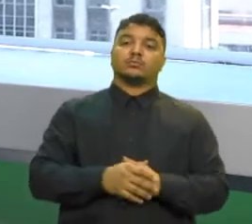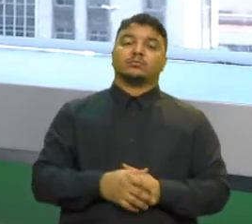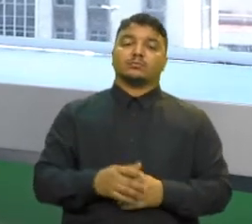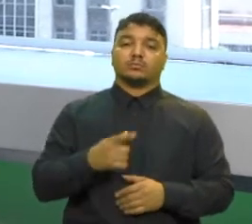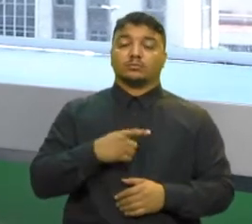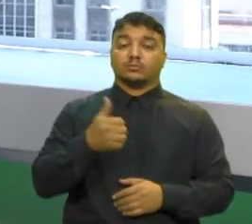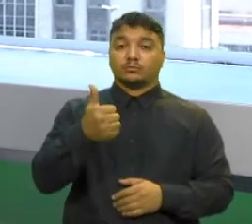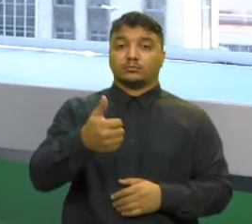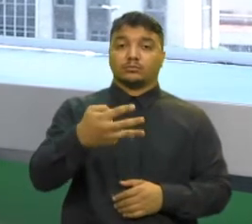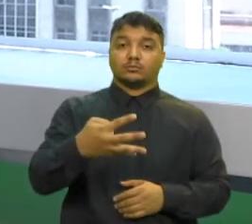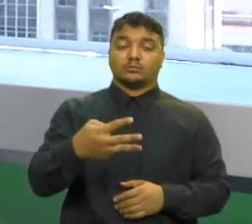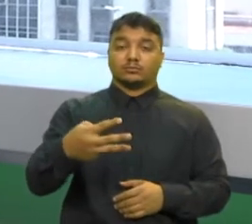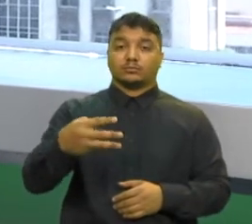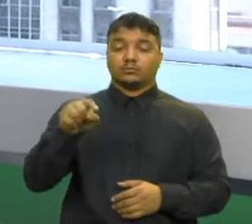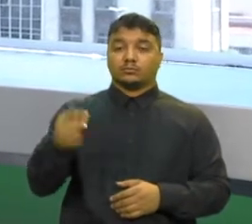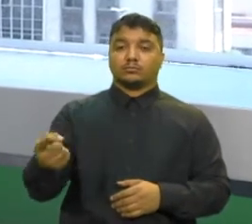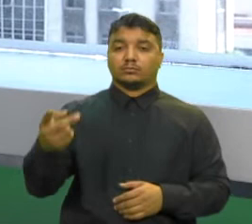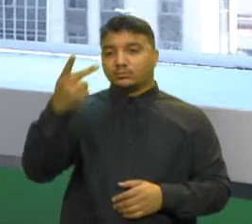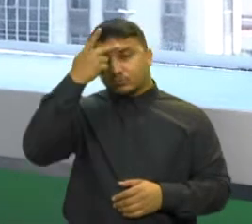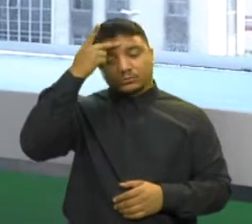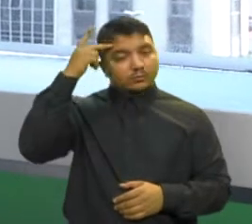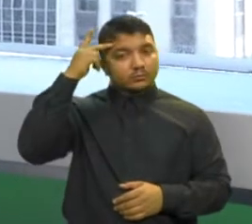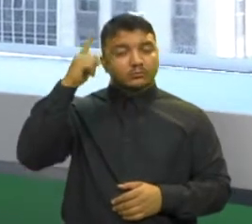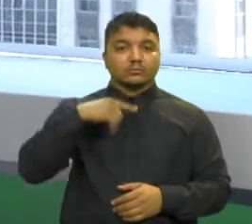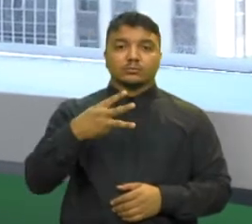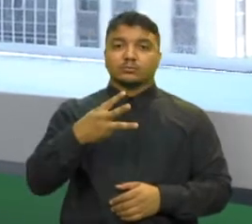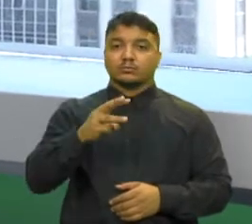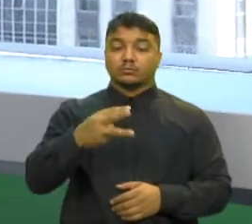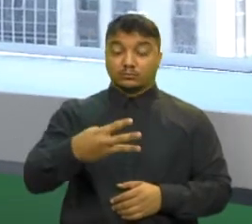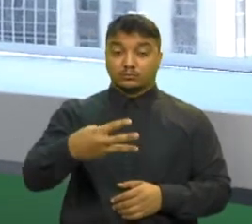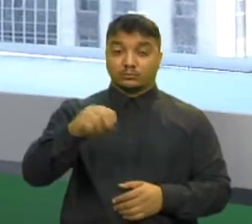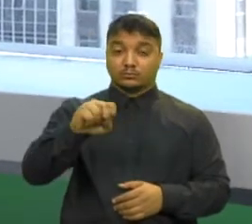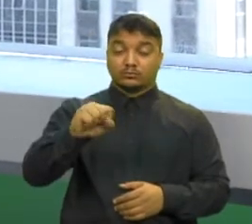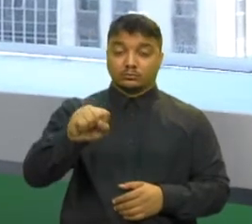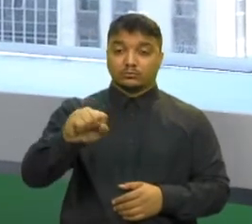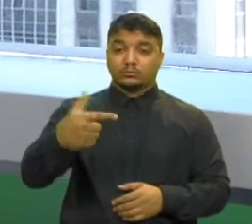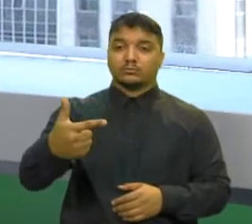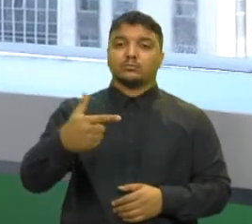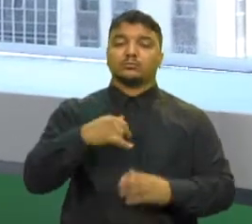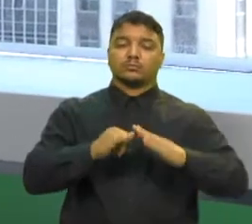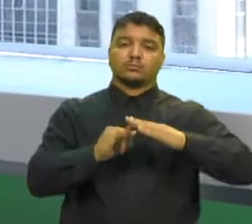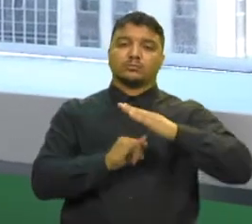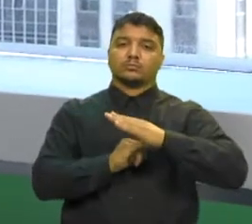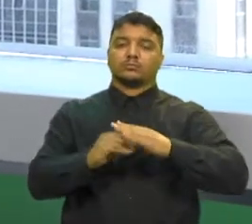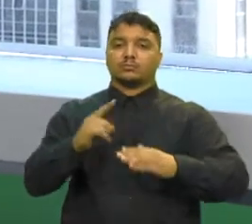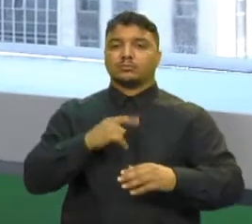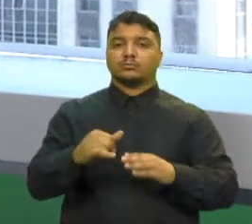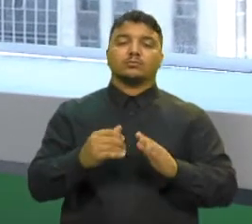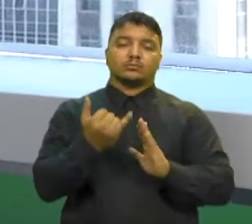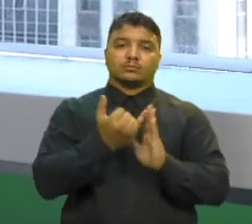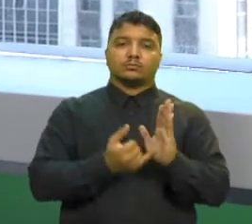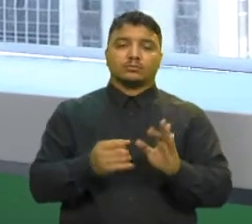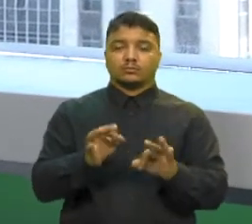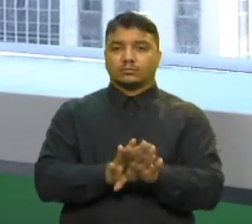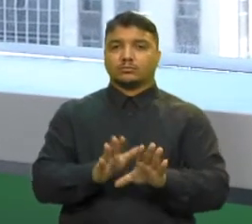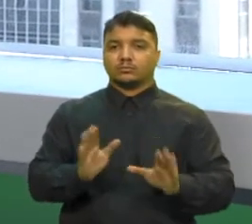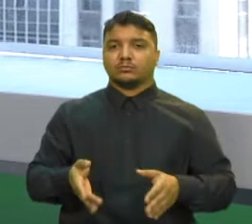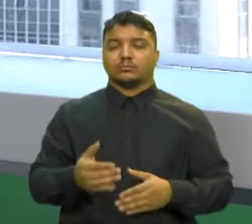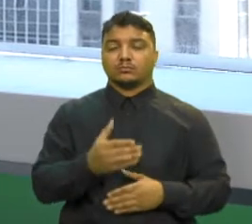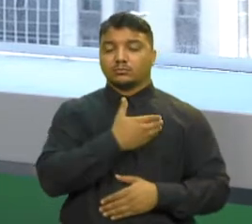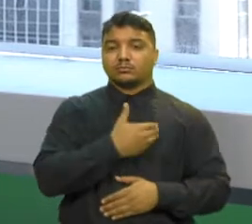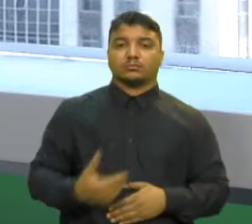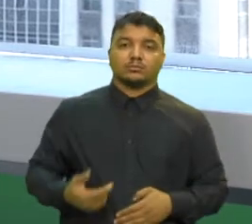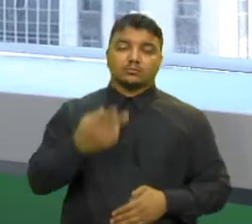143 mil pessoas e 382 instituições Estão cadastradas no programa do governo do